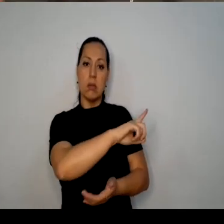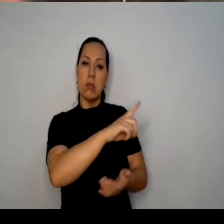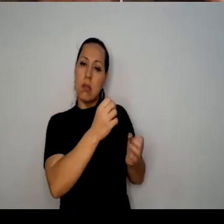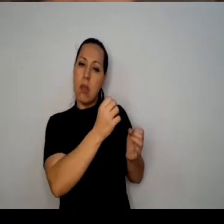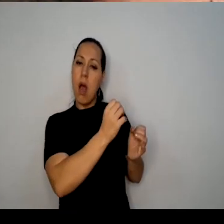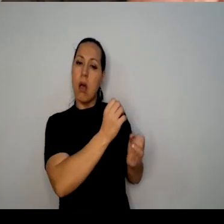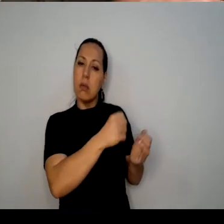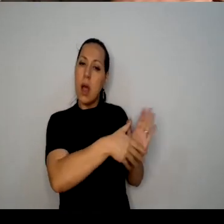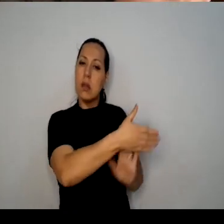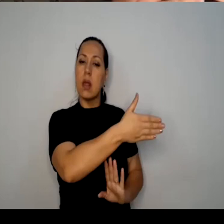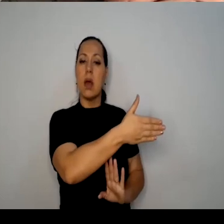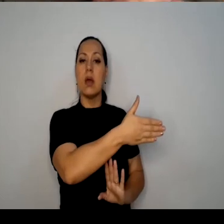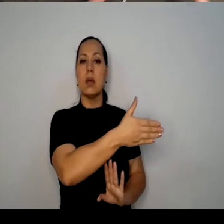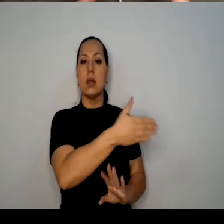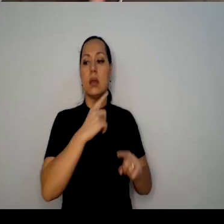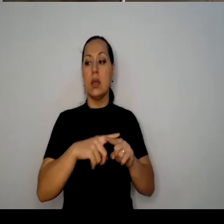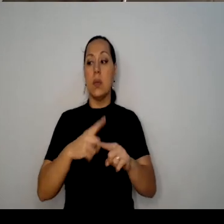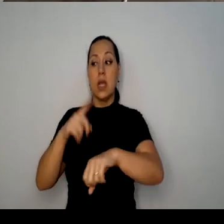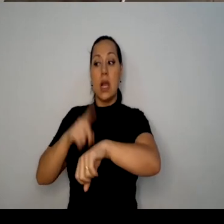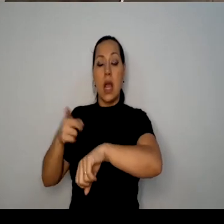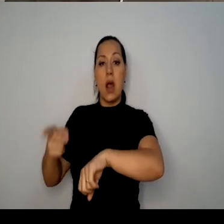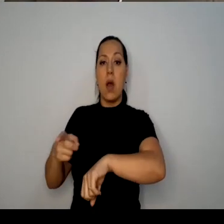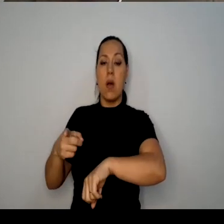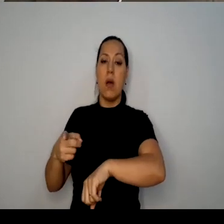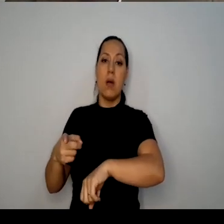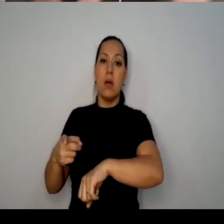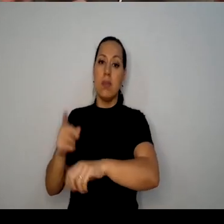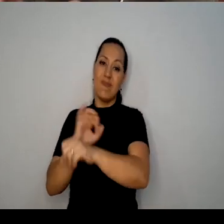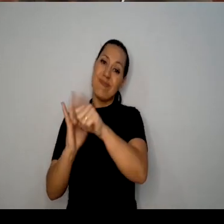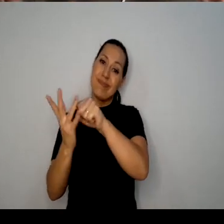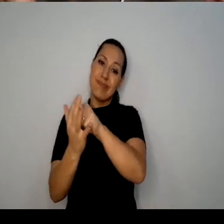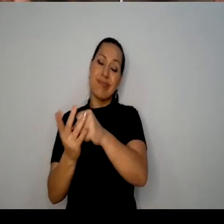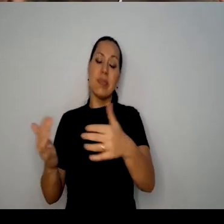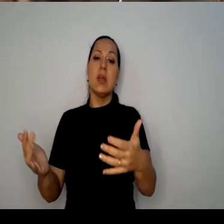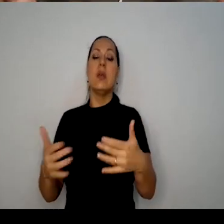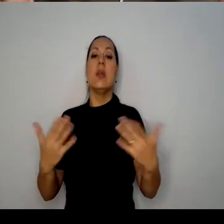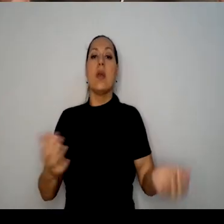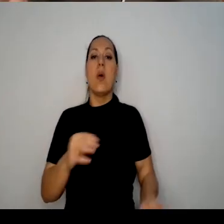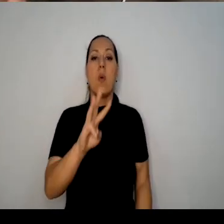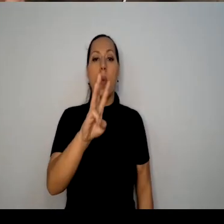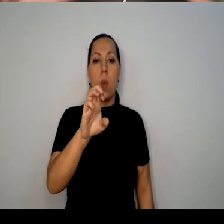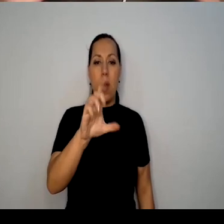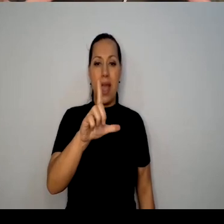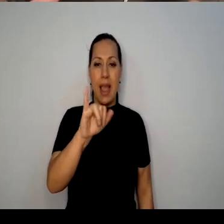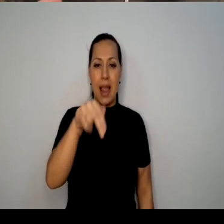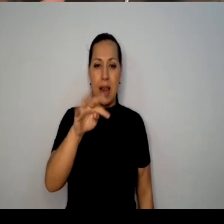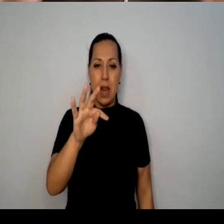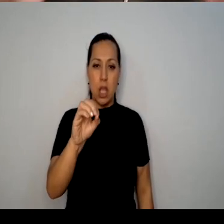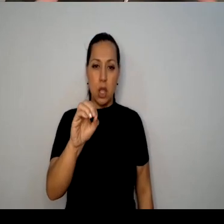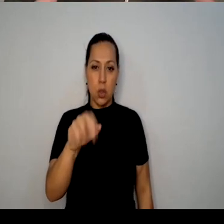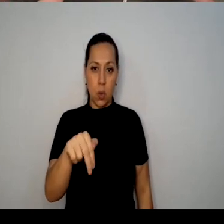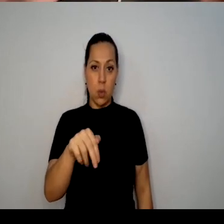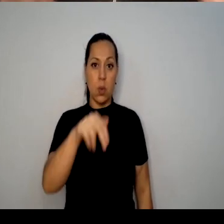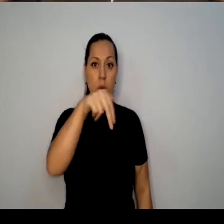que a gente se retirasse do hospital naquele momento no início da pandemia. Então, o Wellington Nogueira falou que agora o